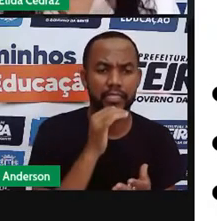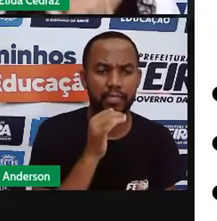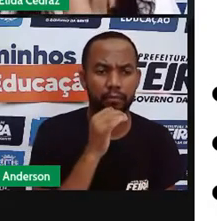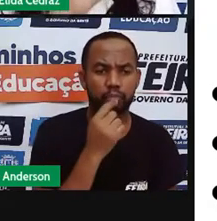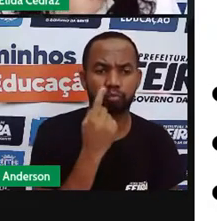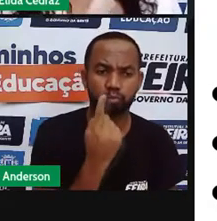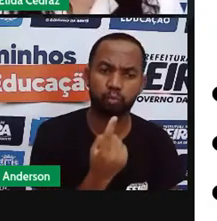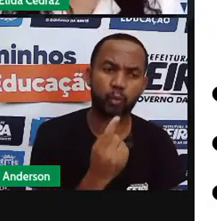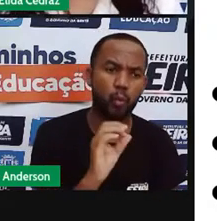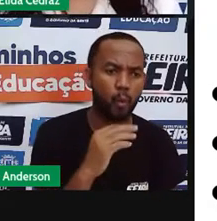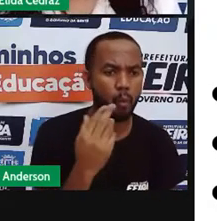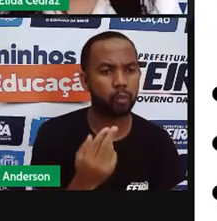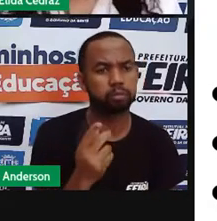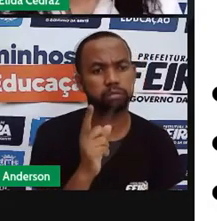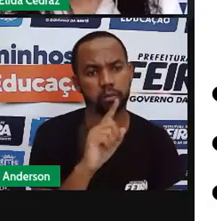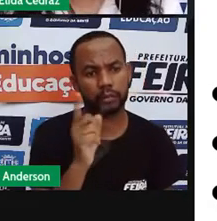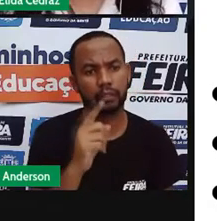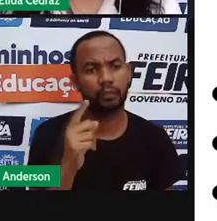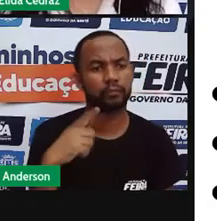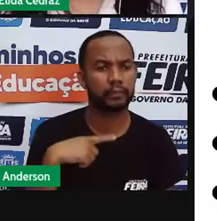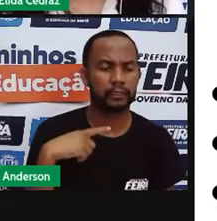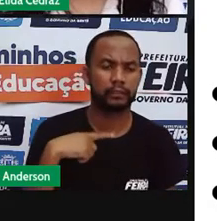é uma receita.